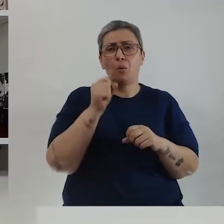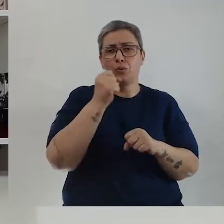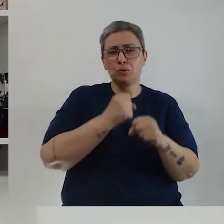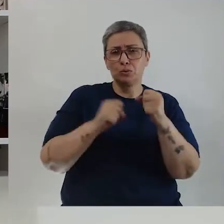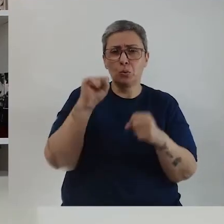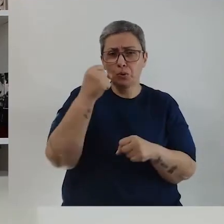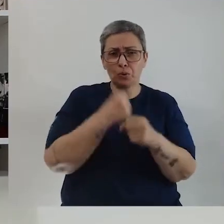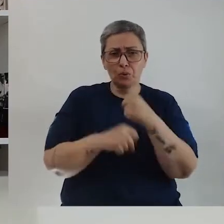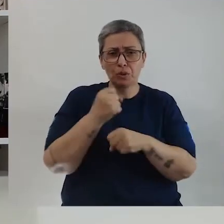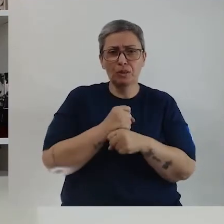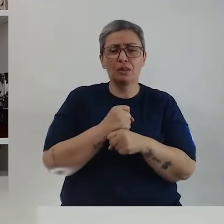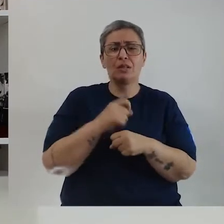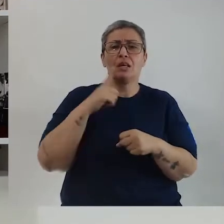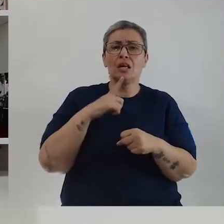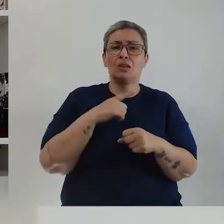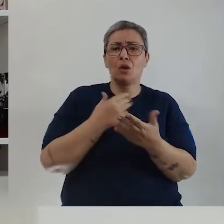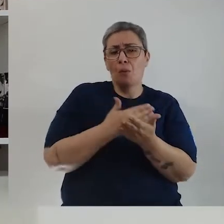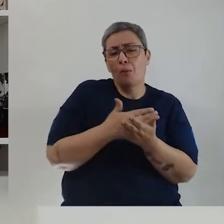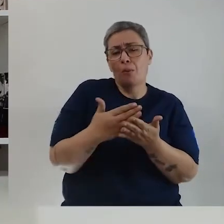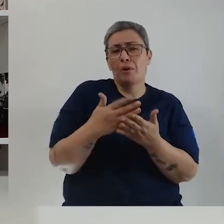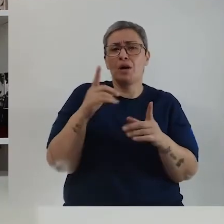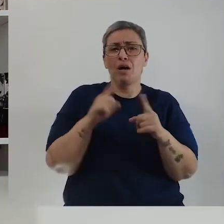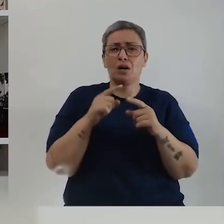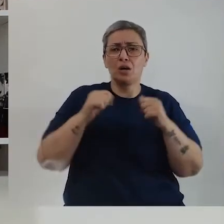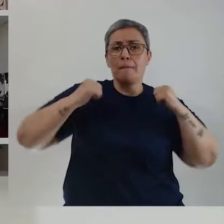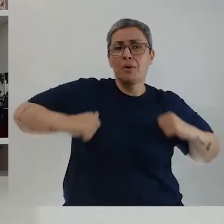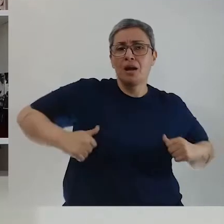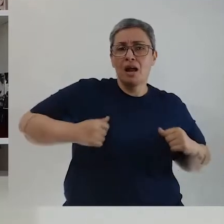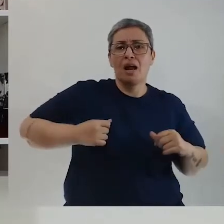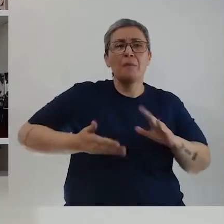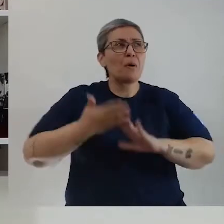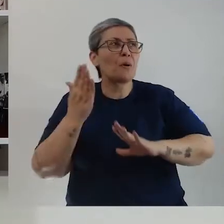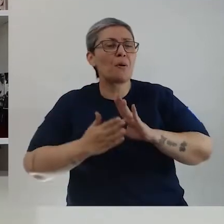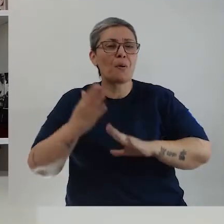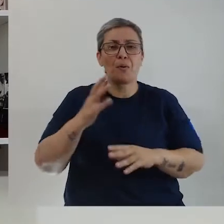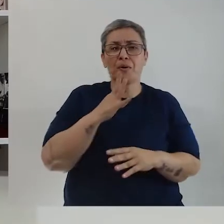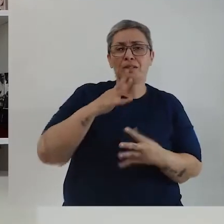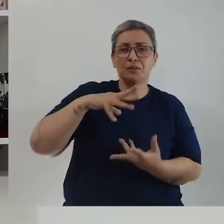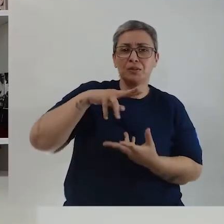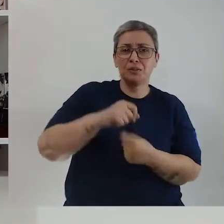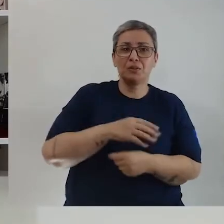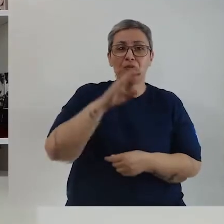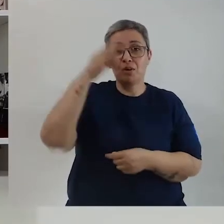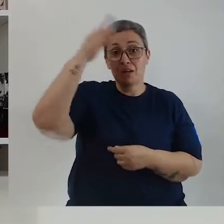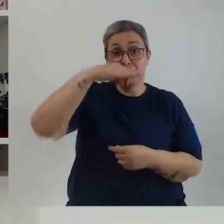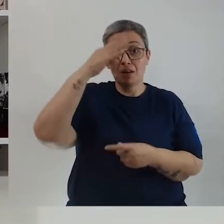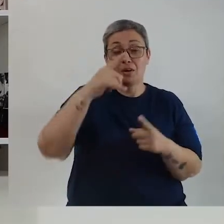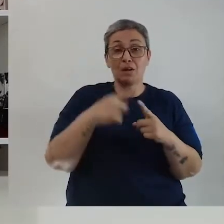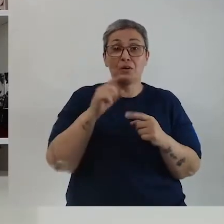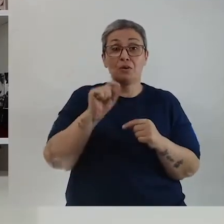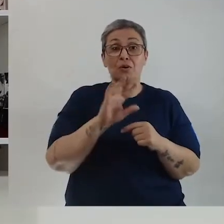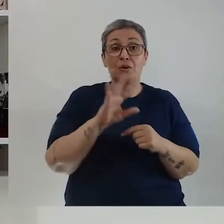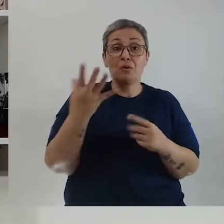oito anos, eu estava no início de mochilar, de conhecer o mundo. Eu fui para o